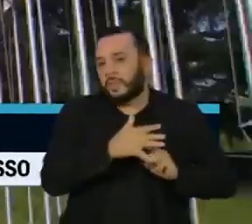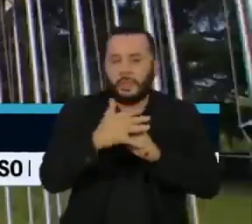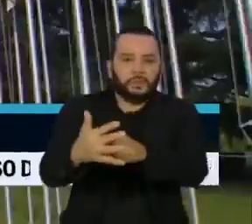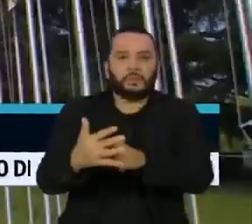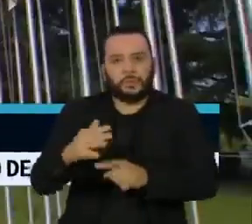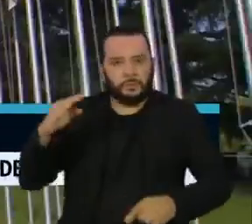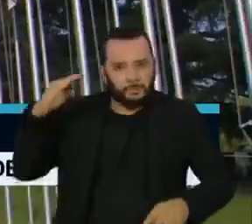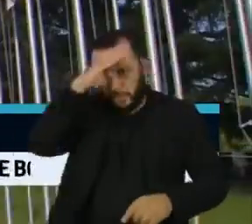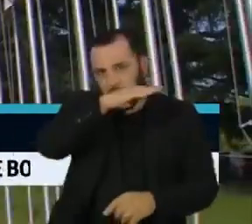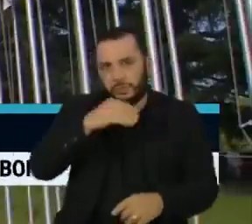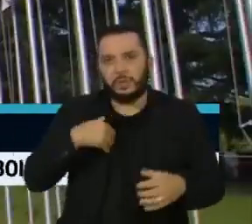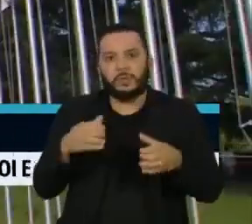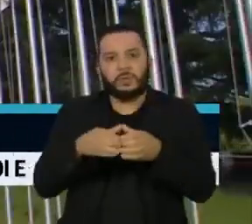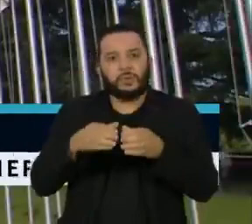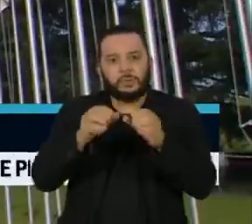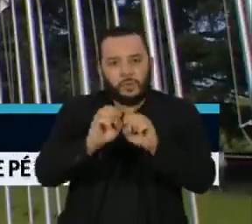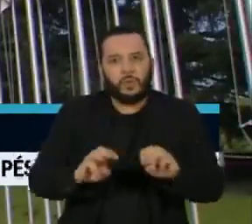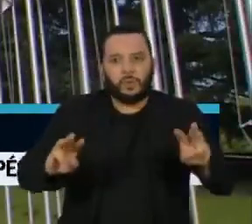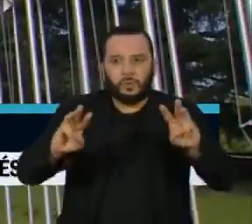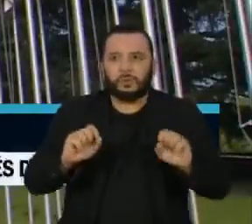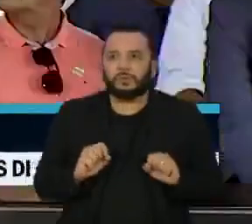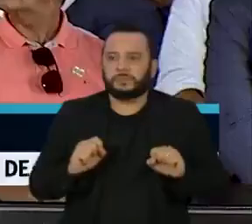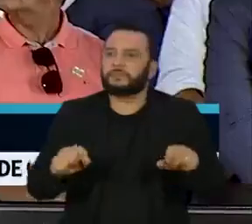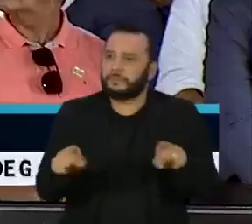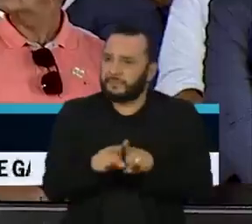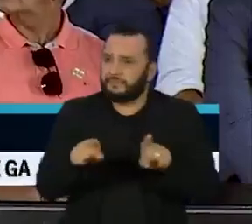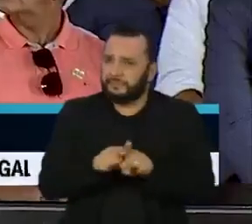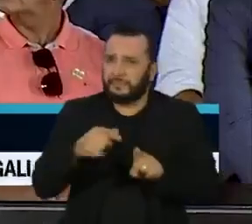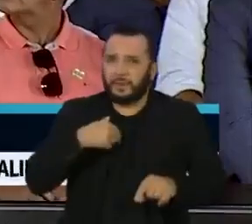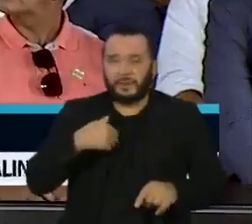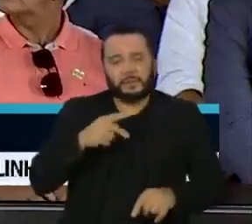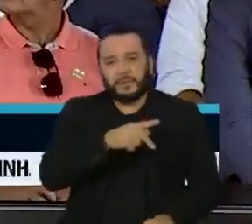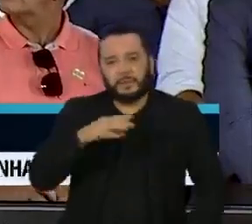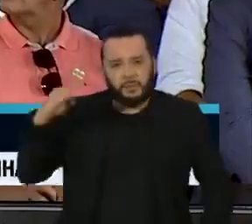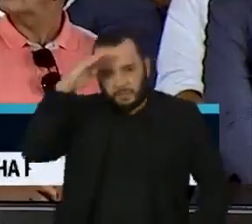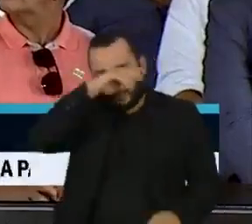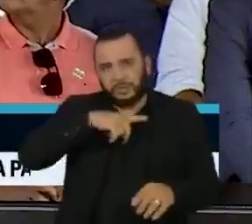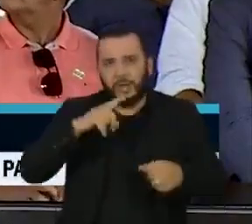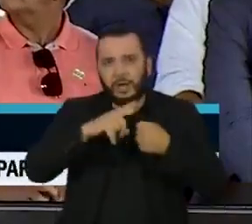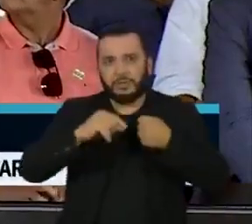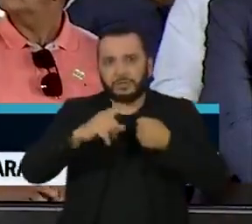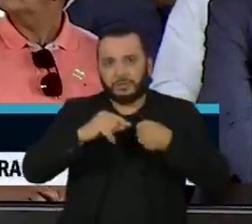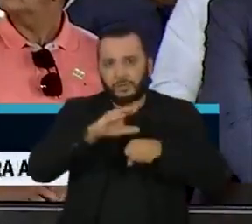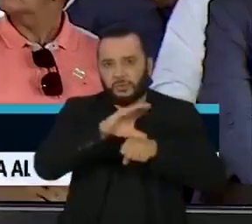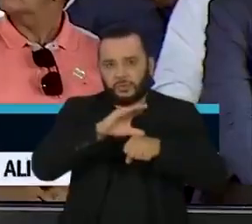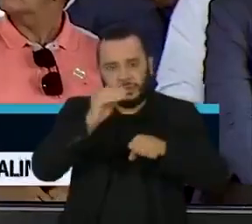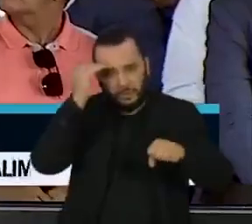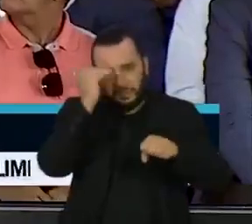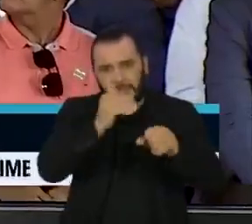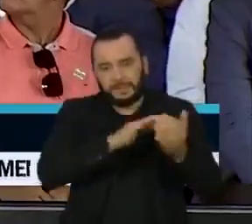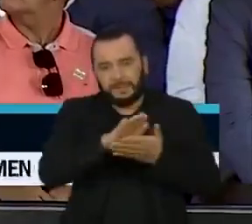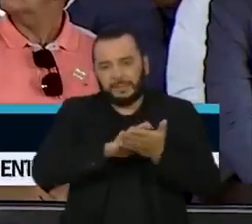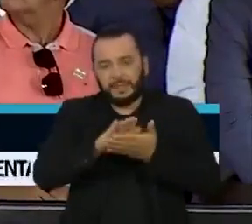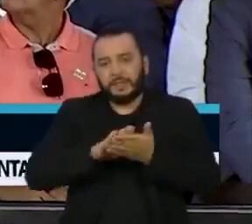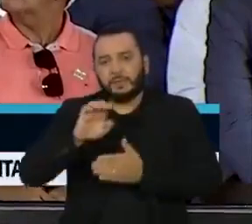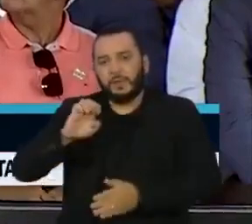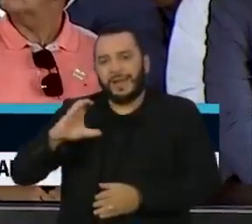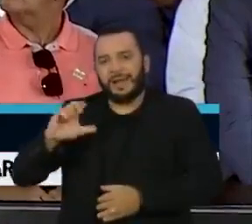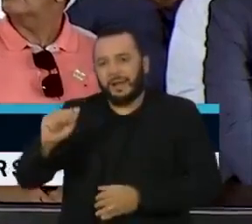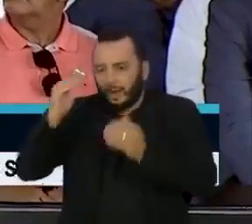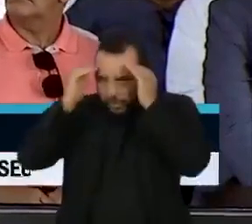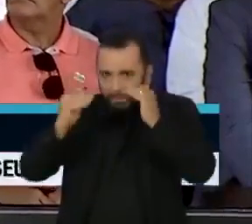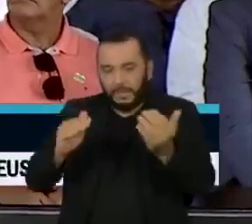Bolsonaro ao mesmo Comitê da ONU. A alegação é que o presidente violou artigos da Constituição, do Estatuto da Criança e do